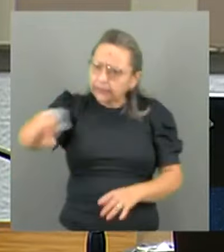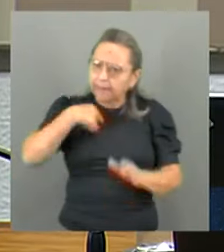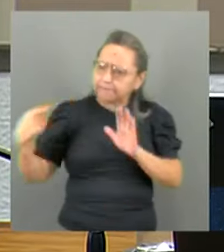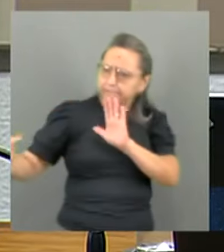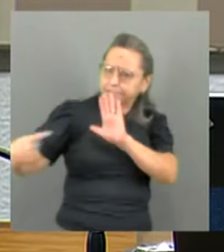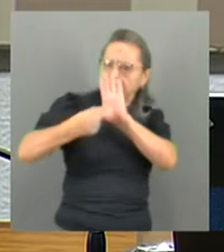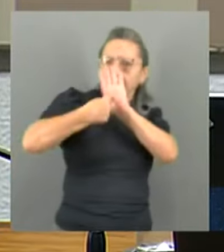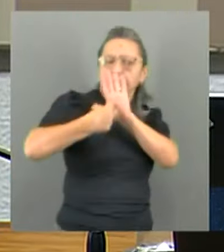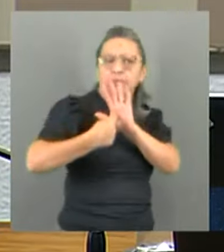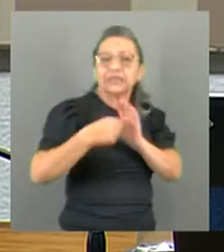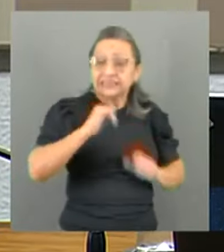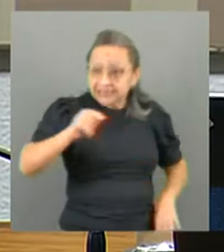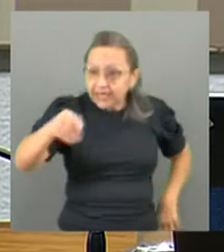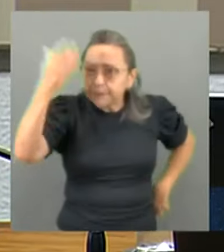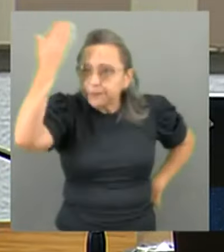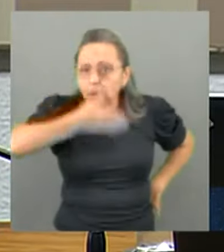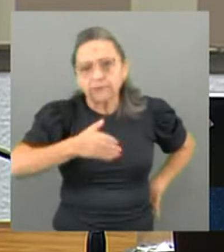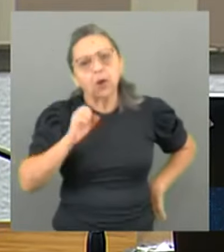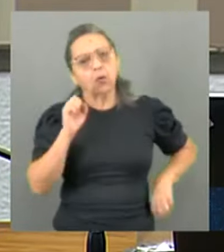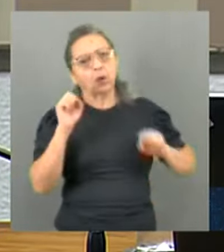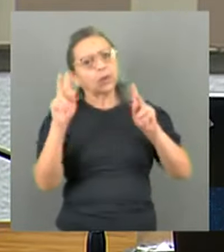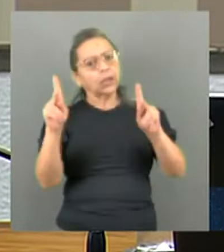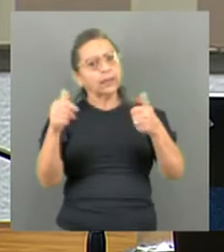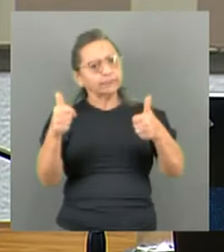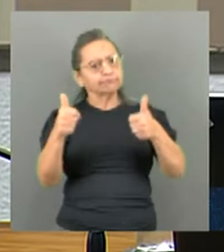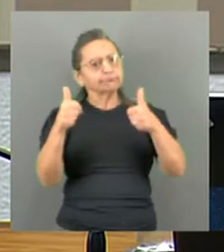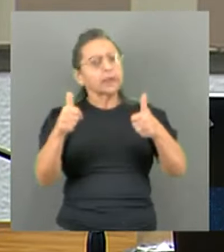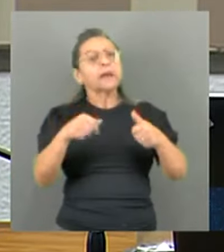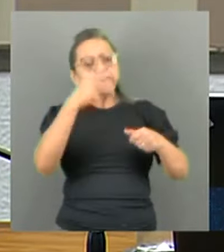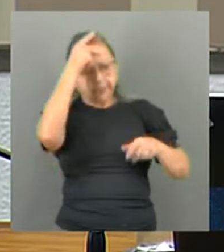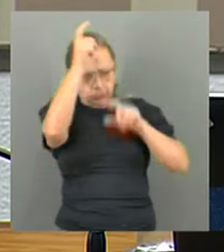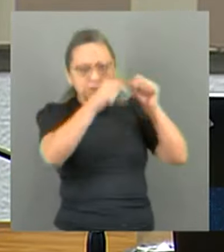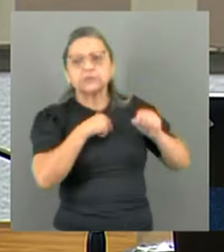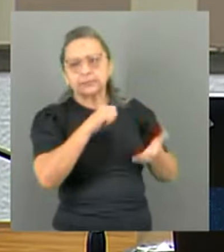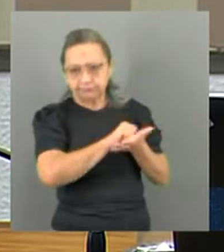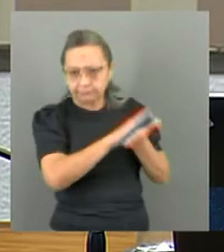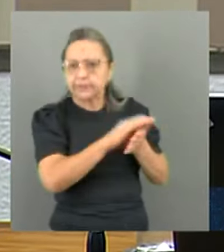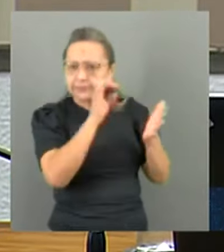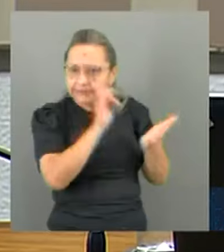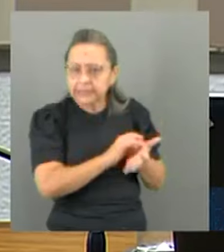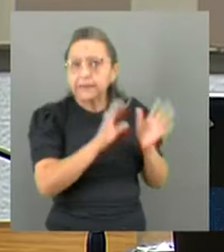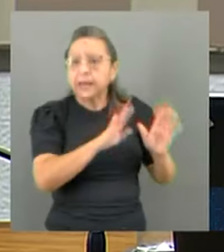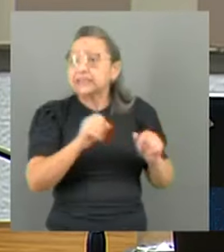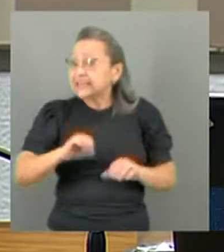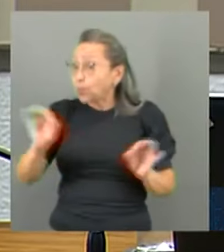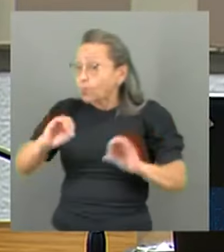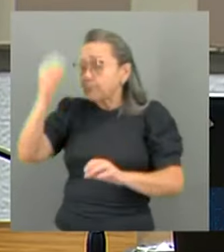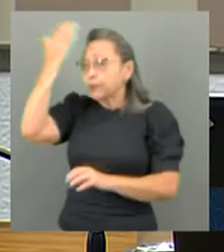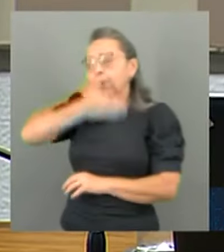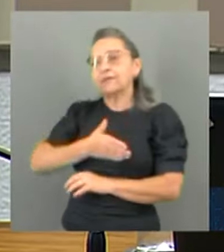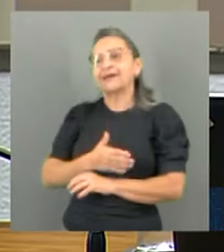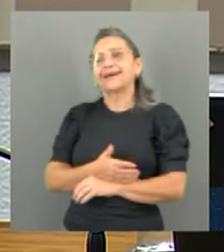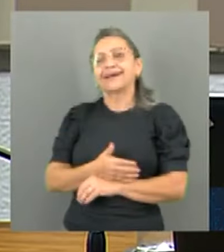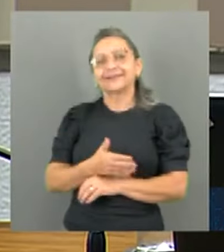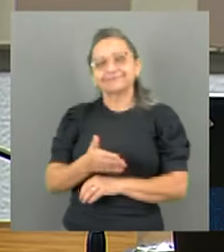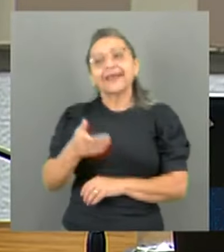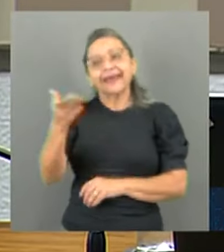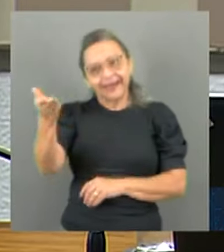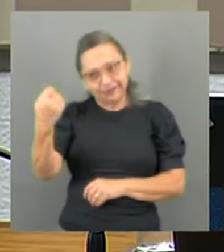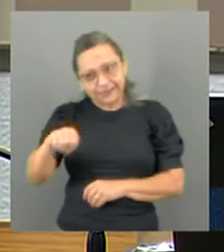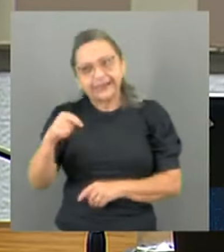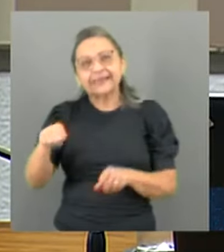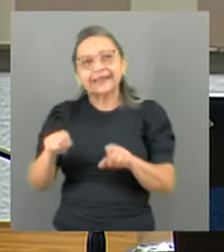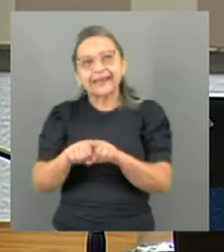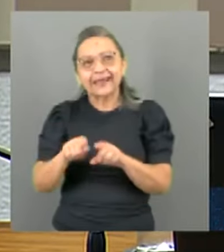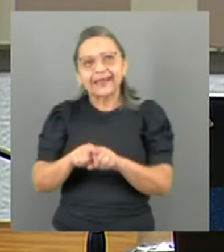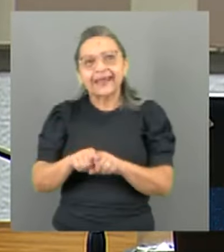se ele comprova, ok, as pessoas precisam ser punidas, realmente, não é? Mas se não comprova, ele precisa ser